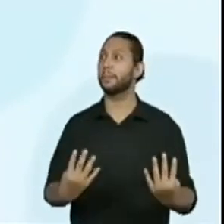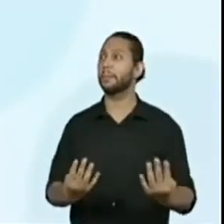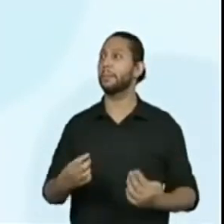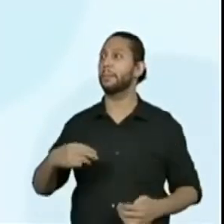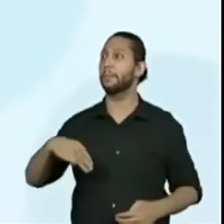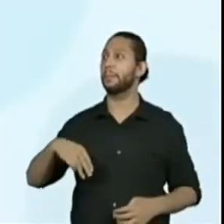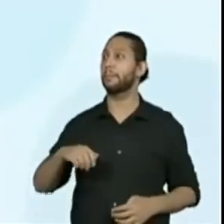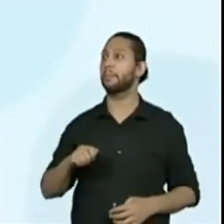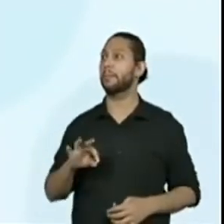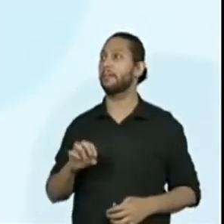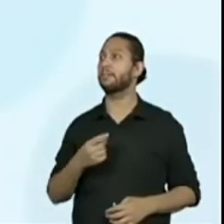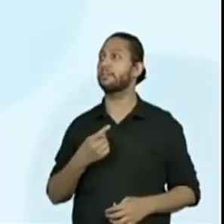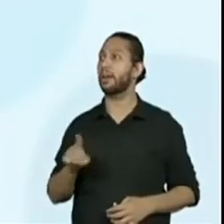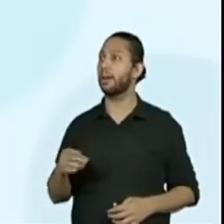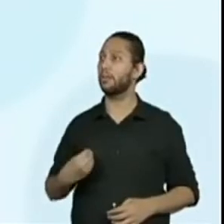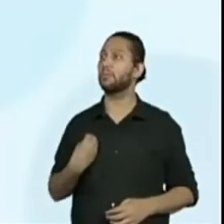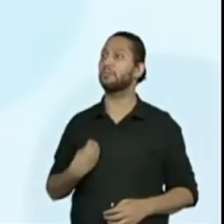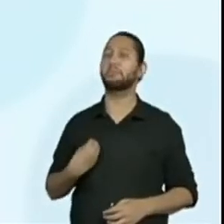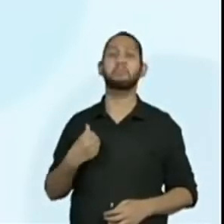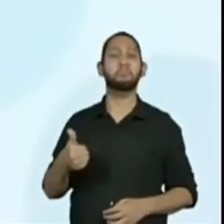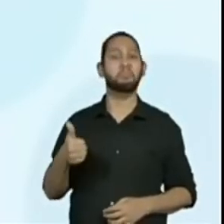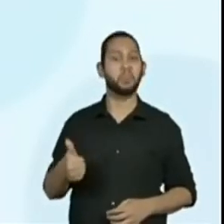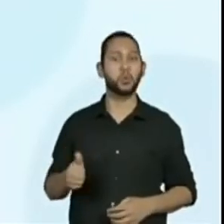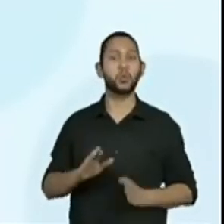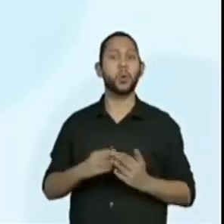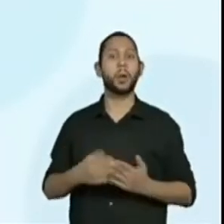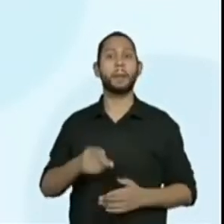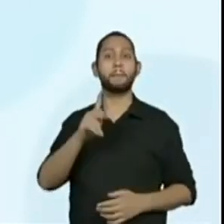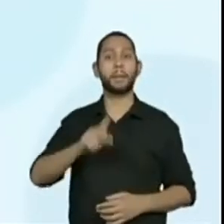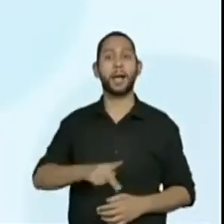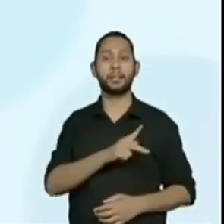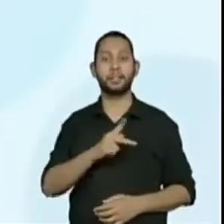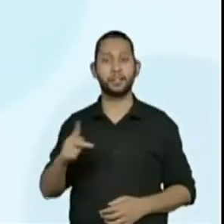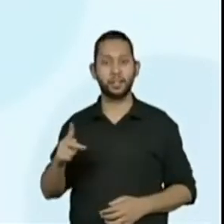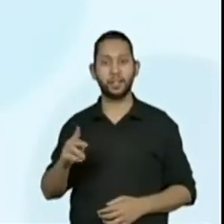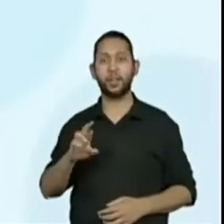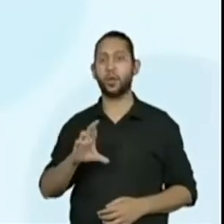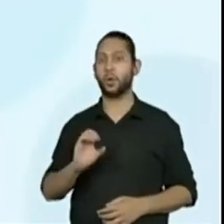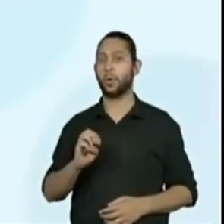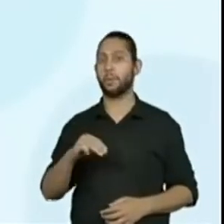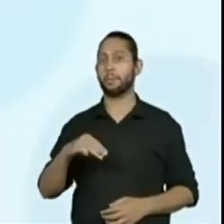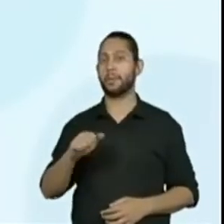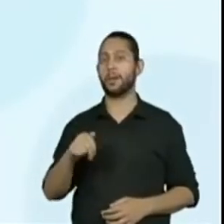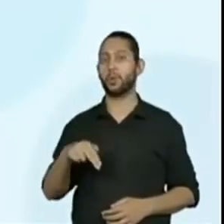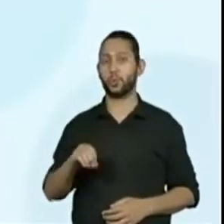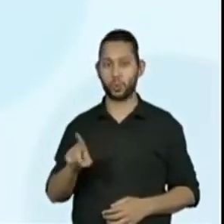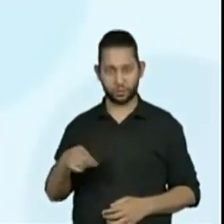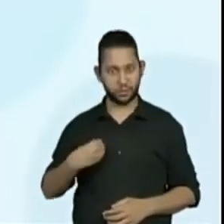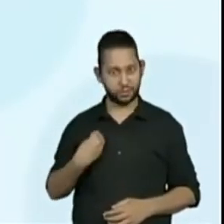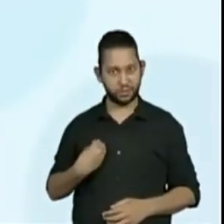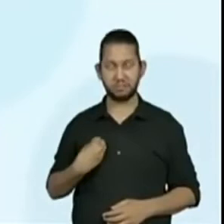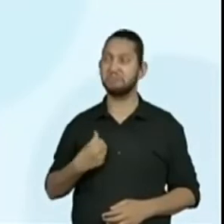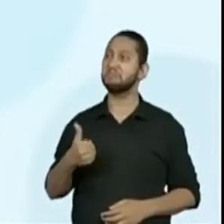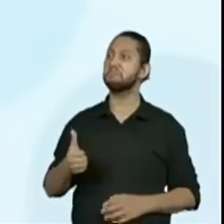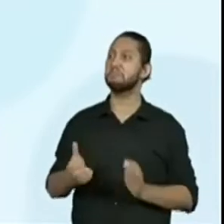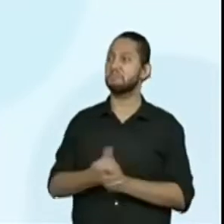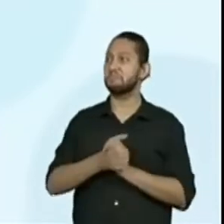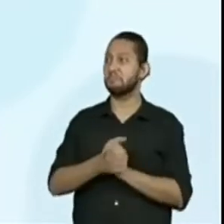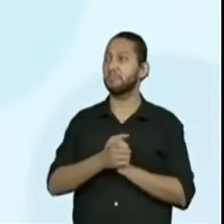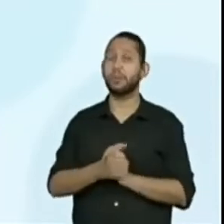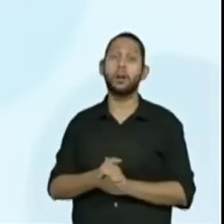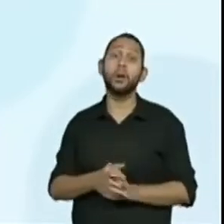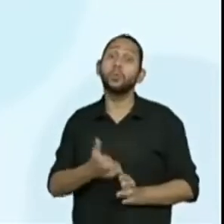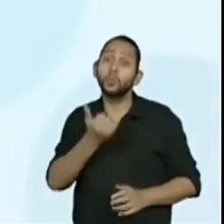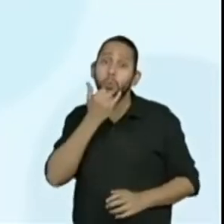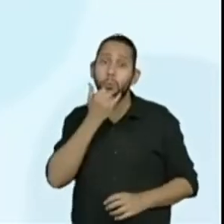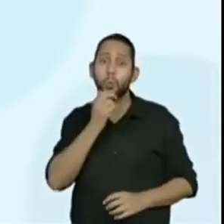Romão está por aqui. Tem várias pessoas por aqui, sempre que for possível, vou falando os nomes, tá bom, pessoal? Mas não fiquem bravas comigo se eu